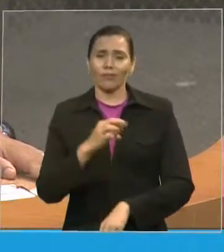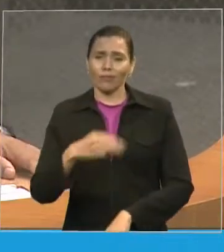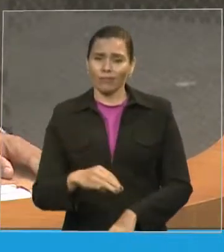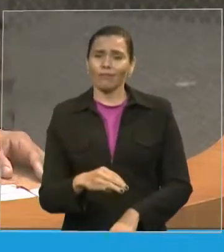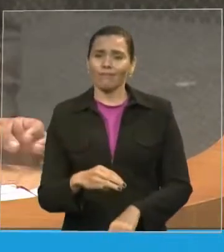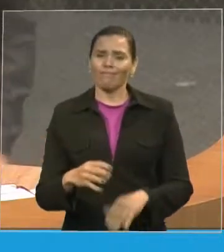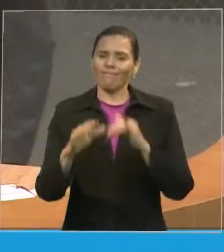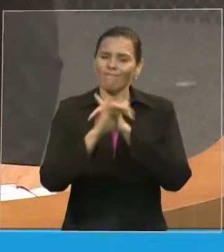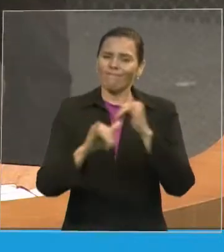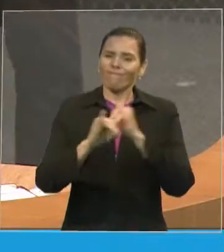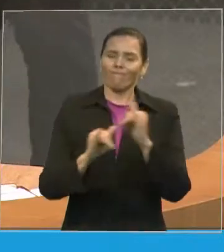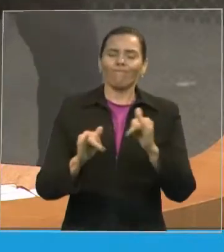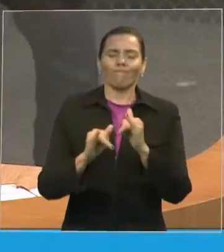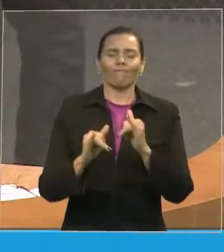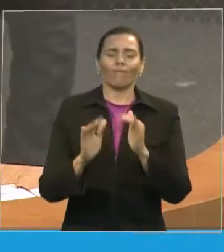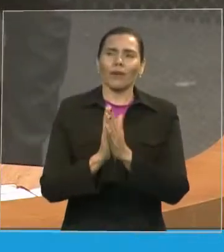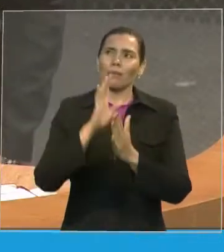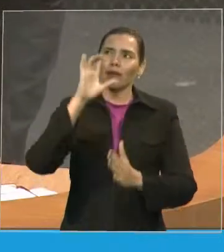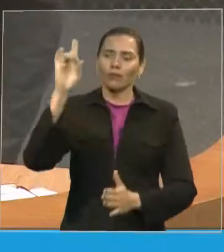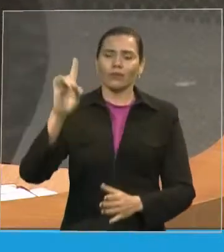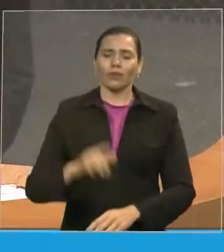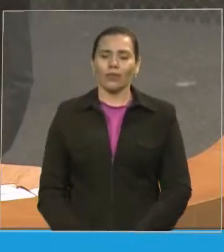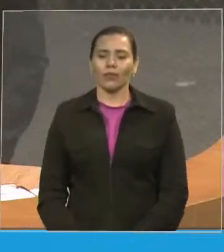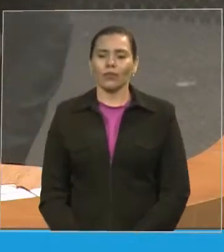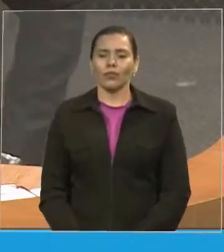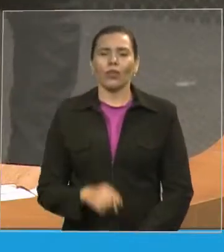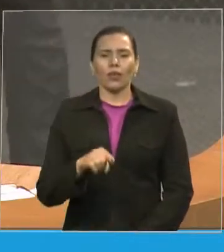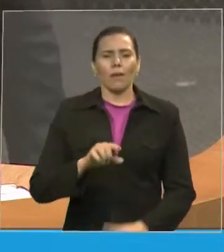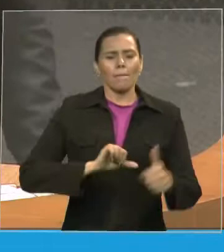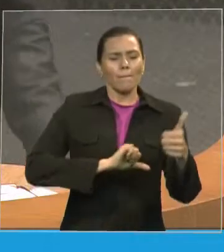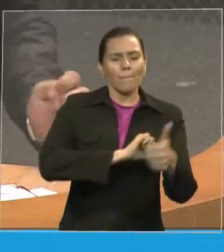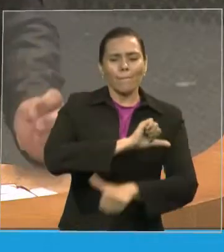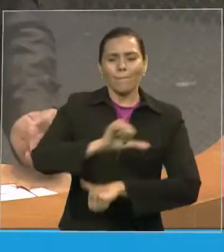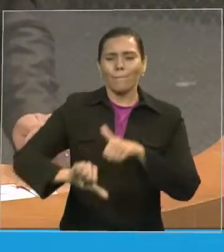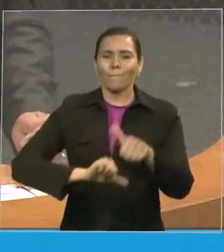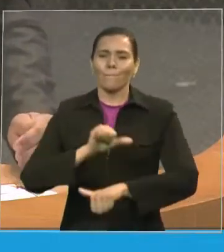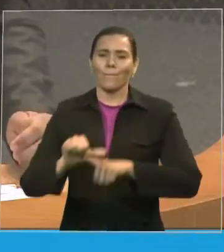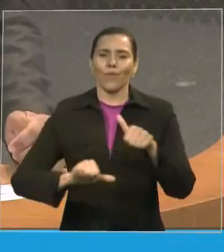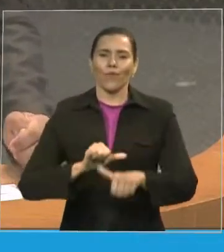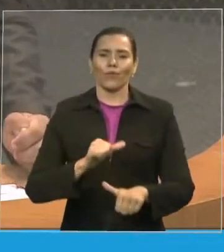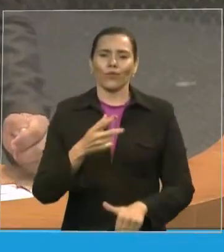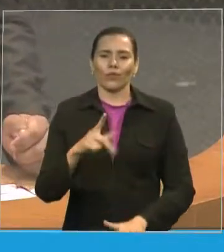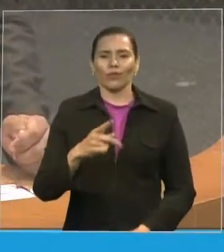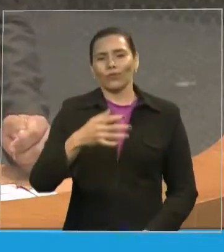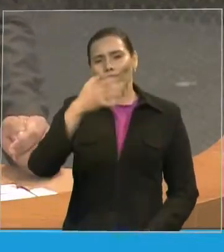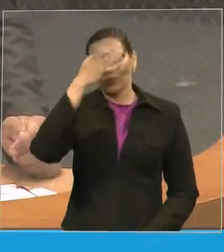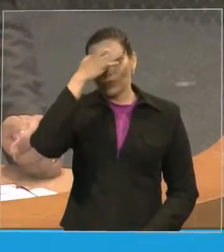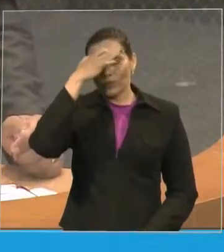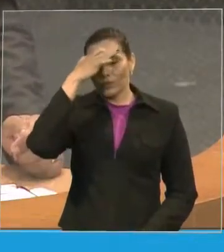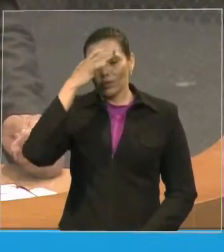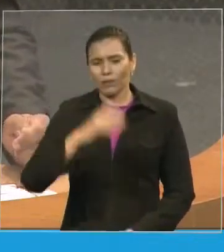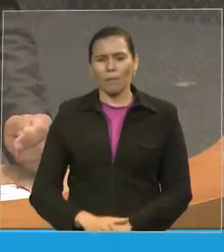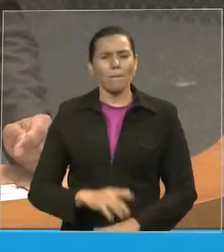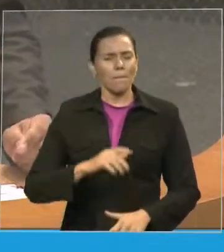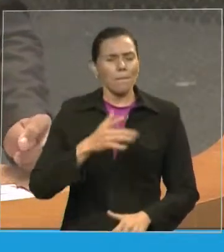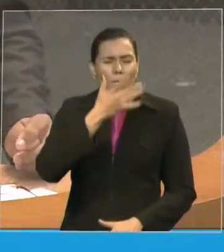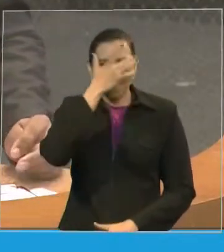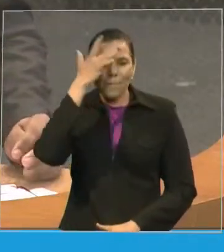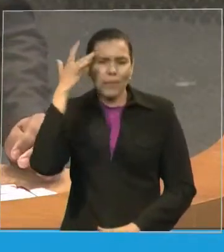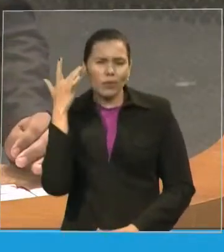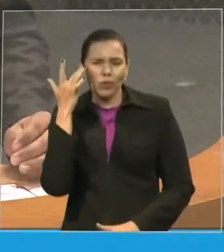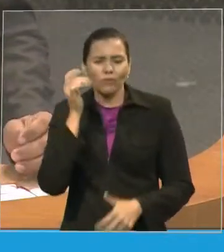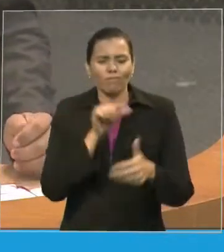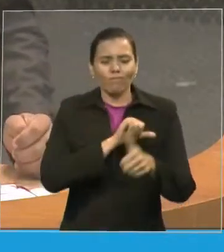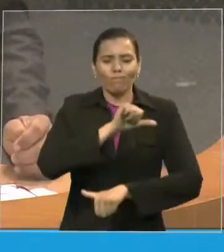Quando a pessoa, ele é transformada porque existiu um irmão. Para dizer,